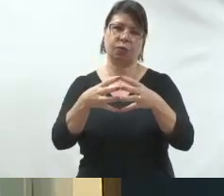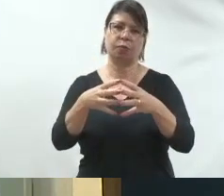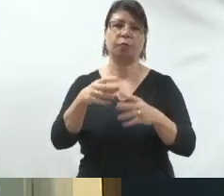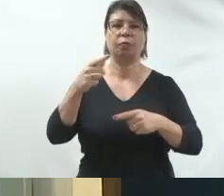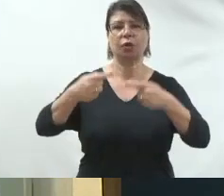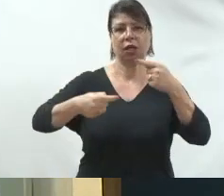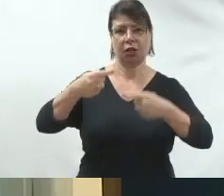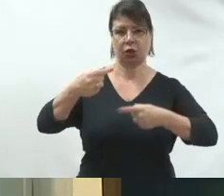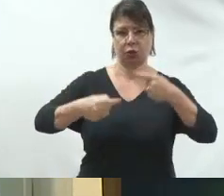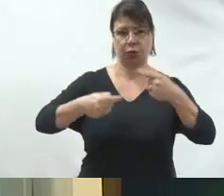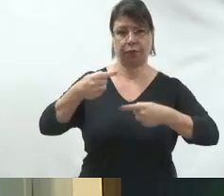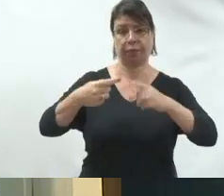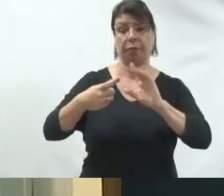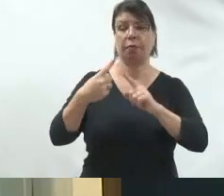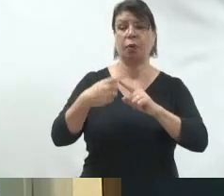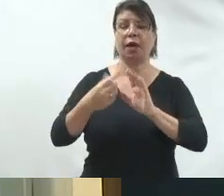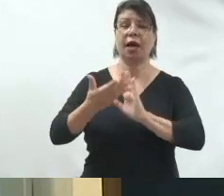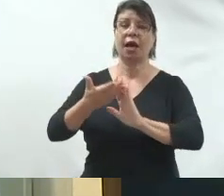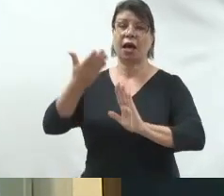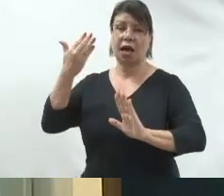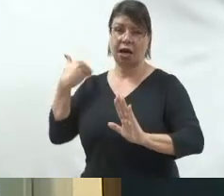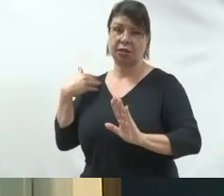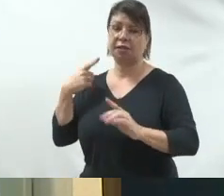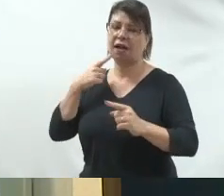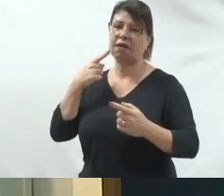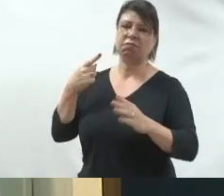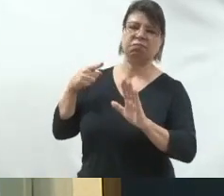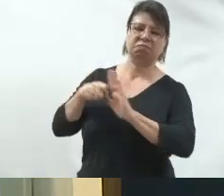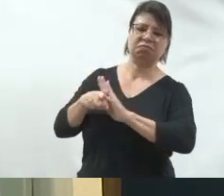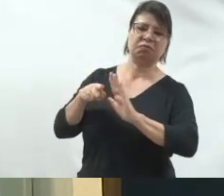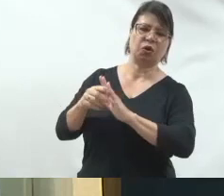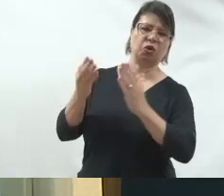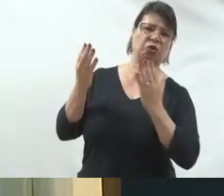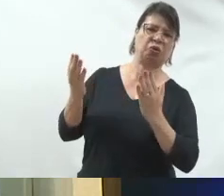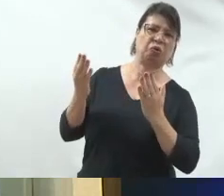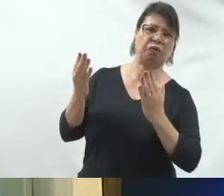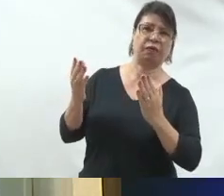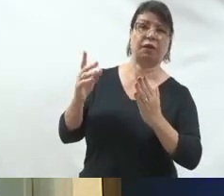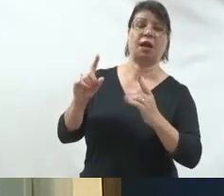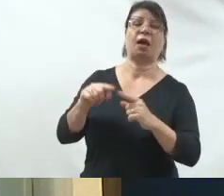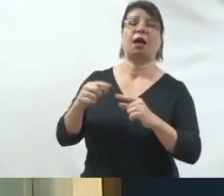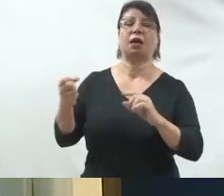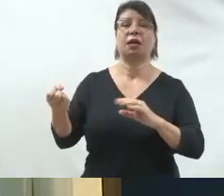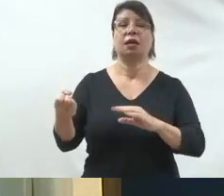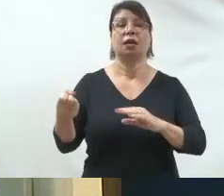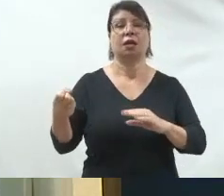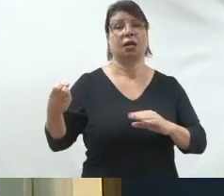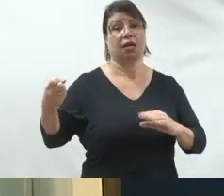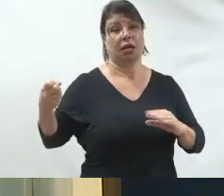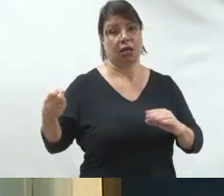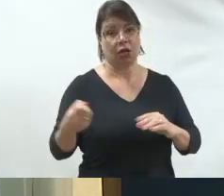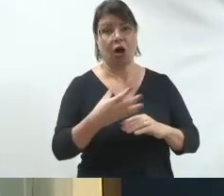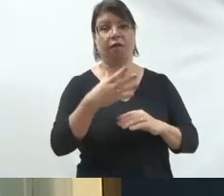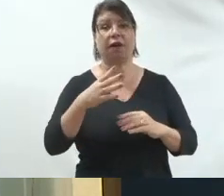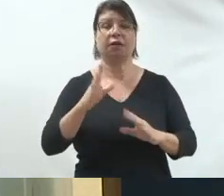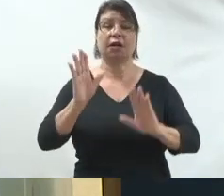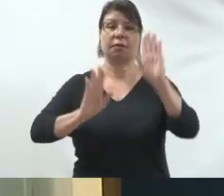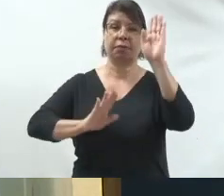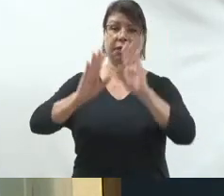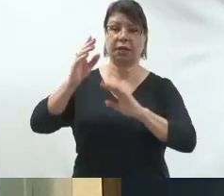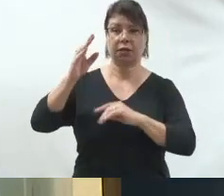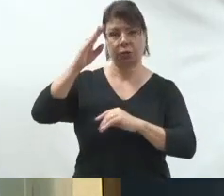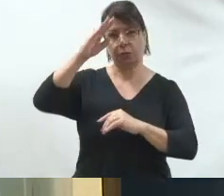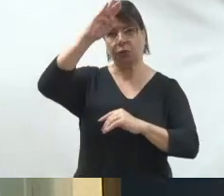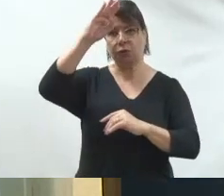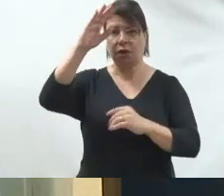política. Então, se elegeu, muito capitaneada pelo ex-presidente Bolsonaro, representações em todas